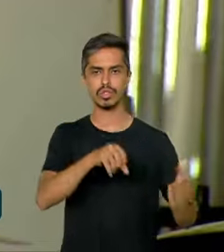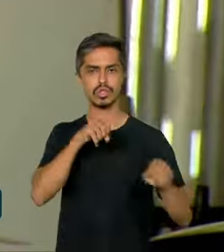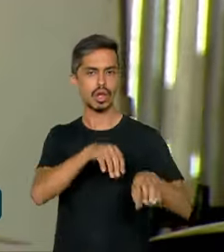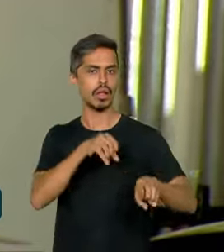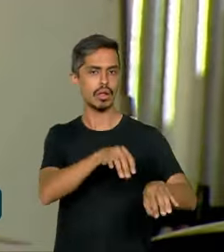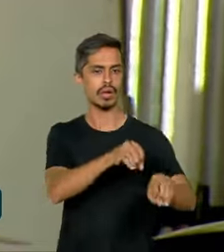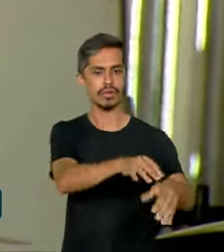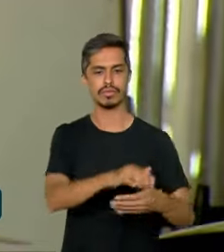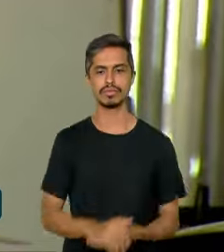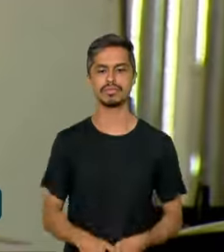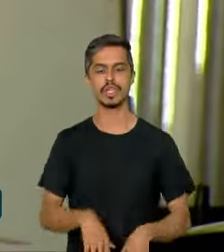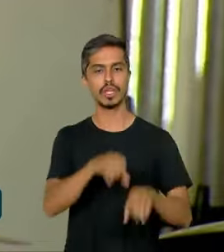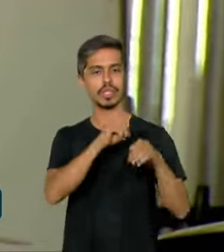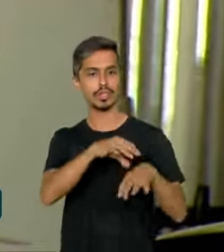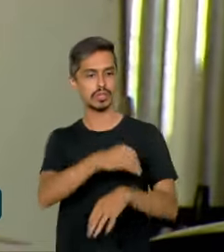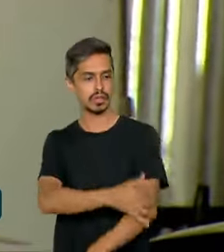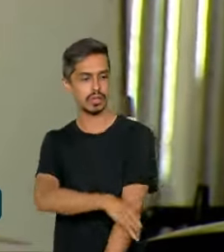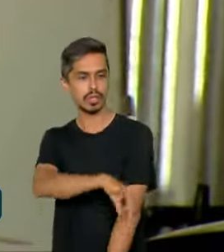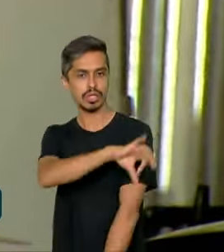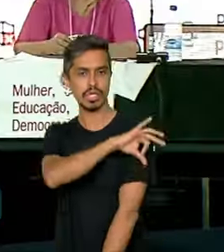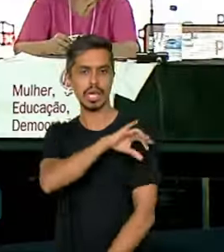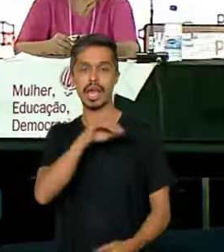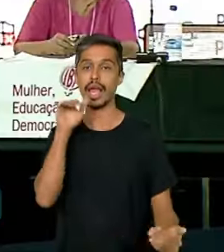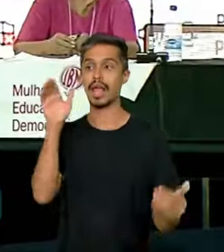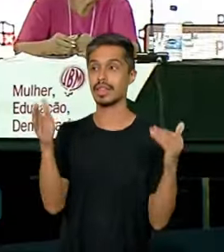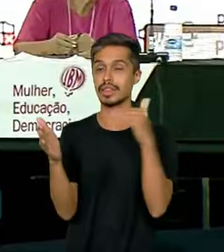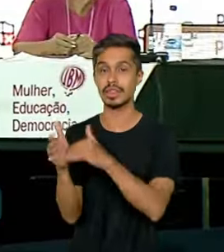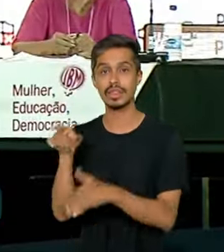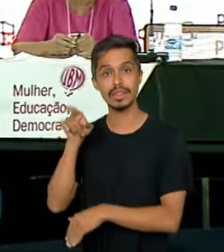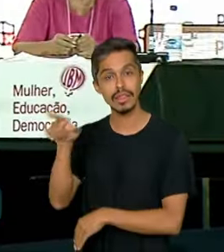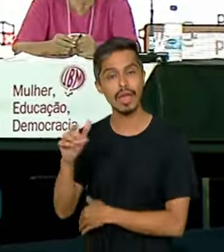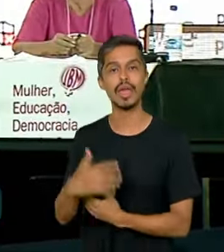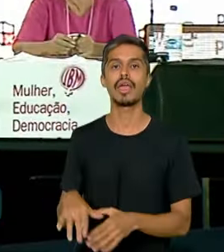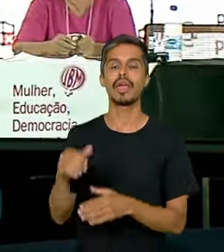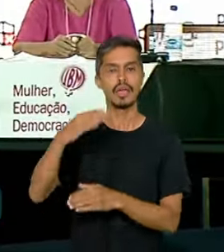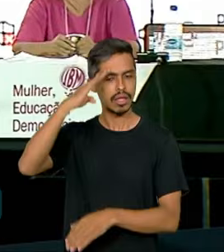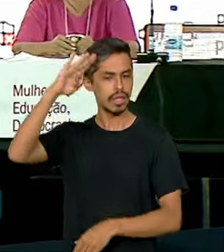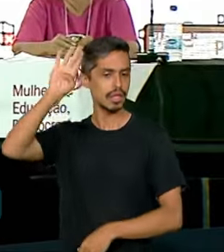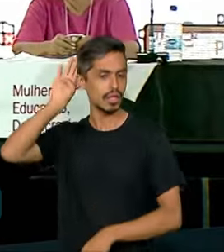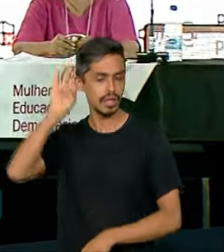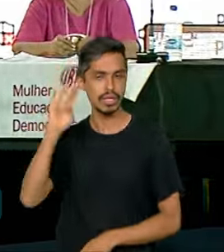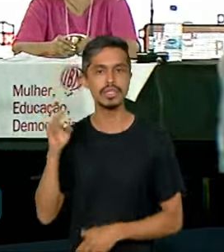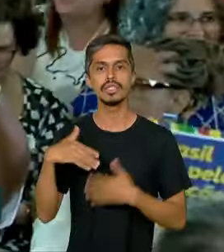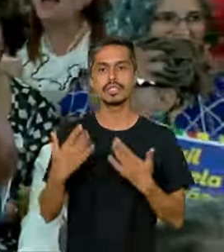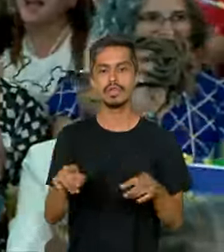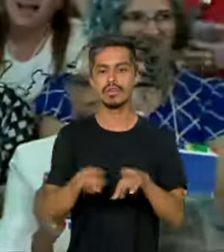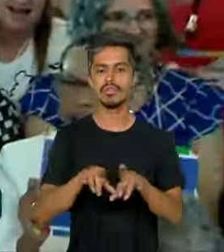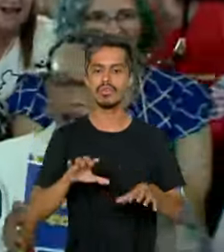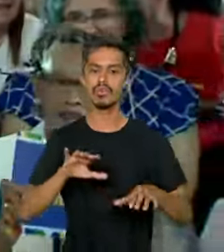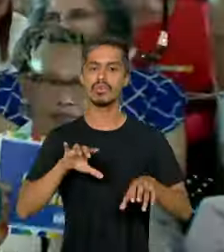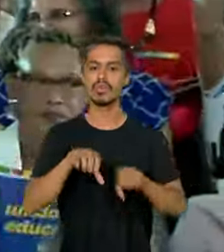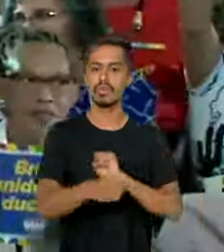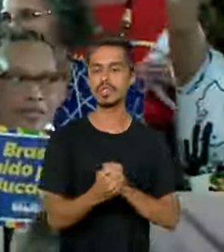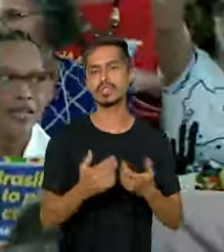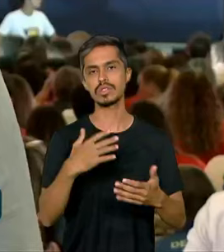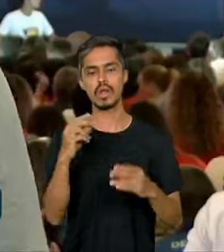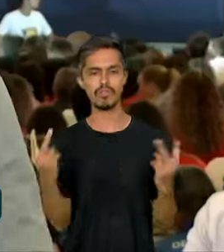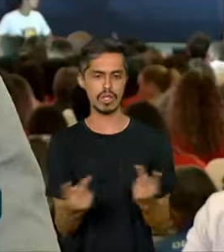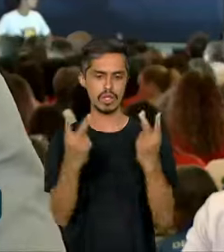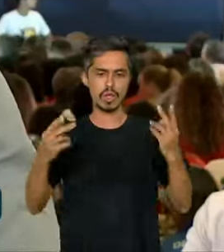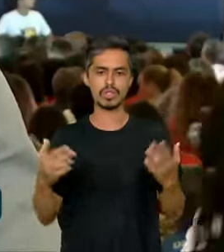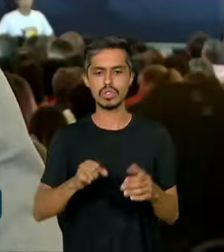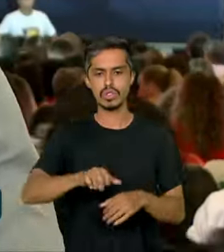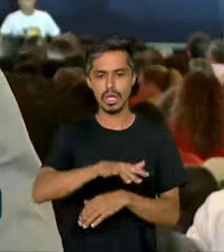desde a educação infantil até a superior, como também valorização e formação dos profissionais e financiamento do setor.